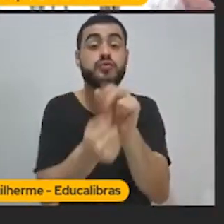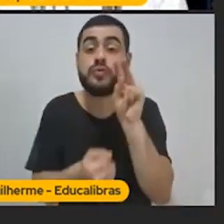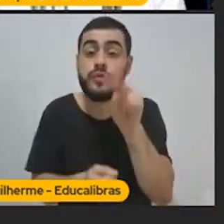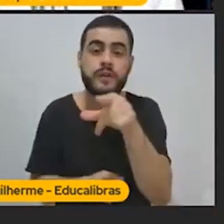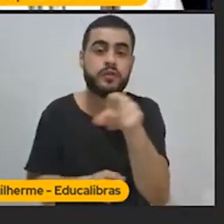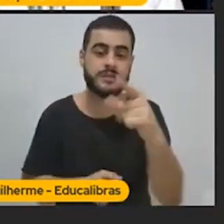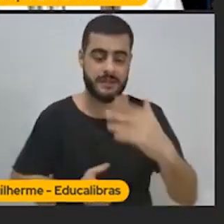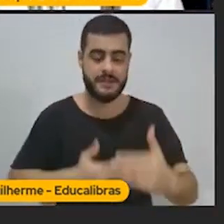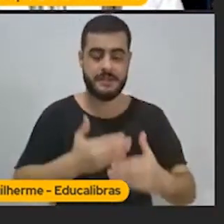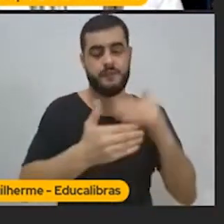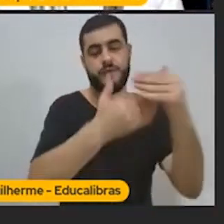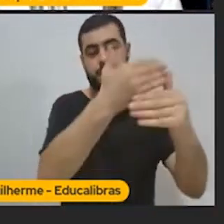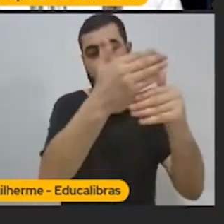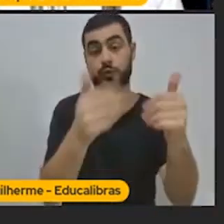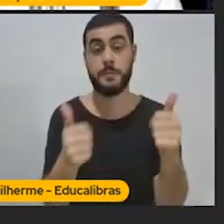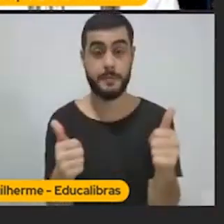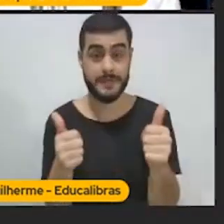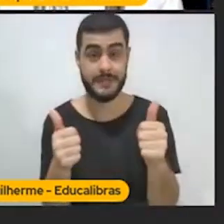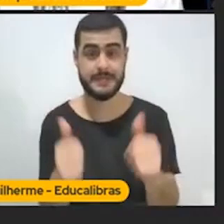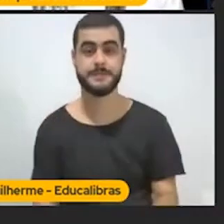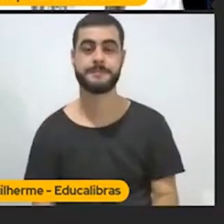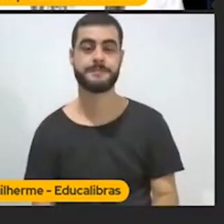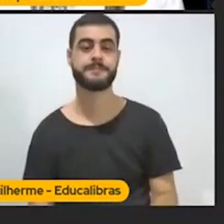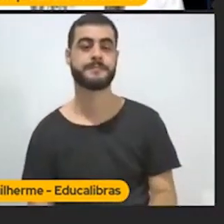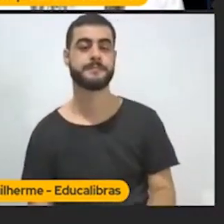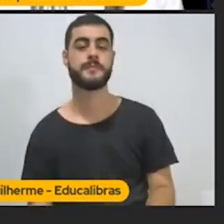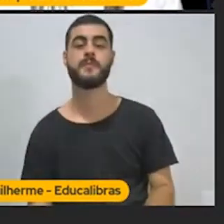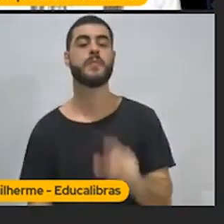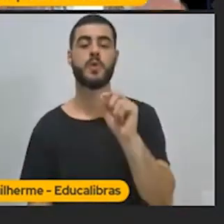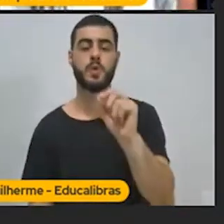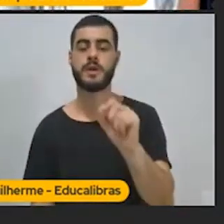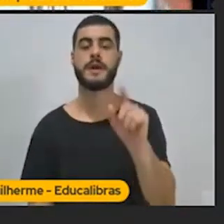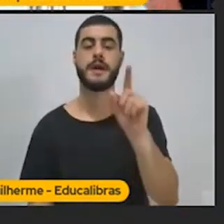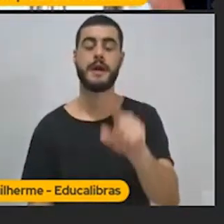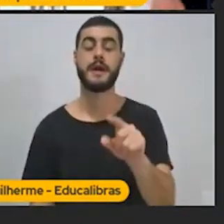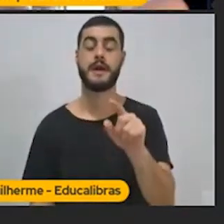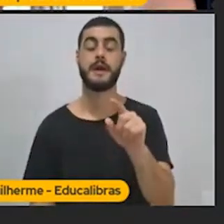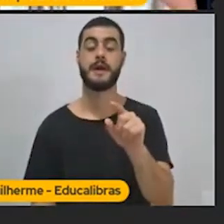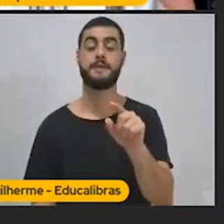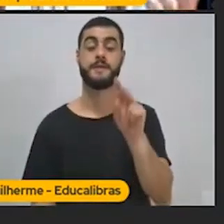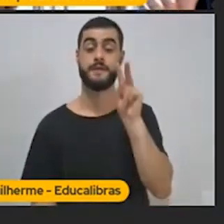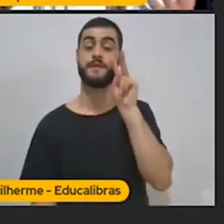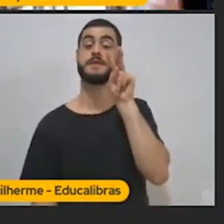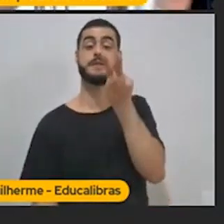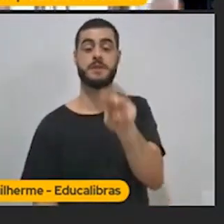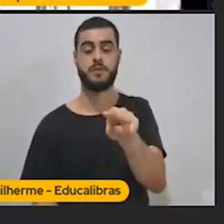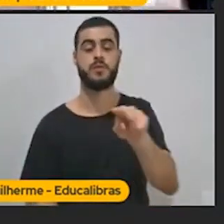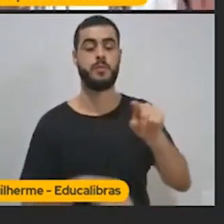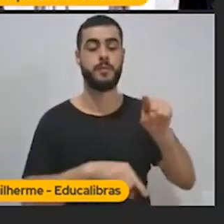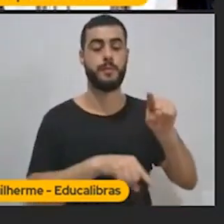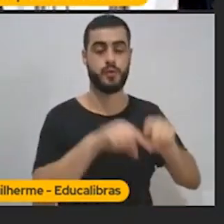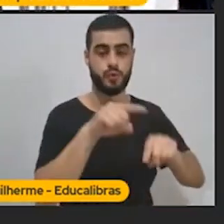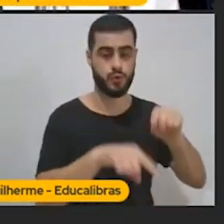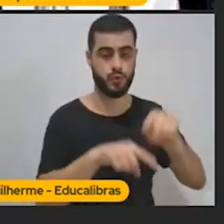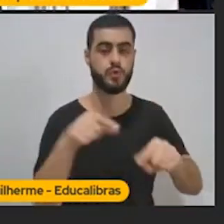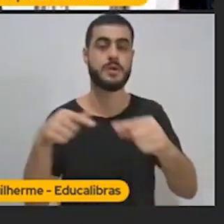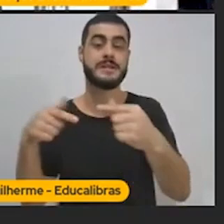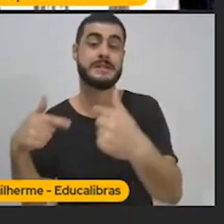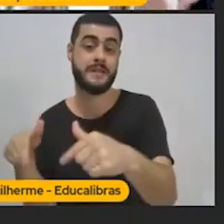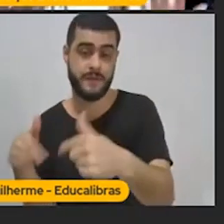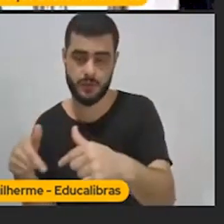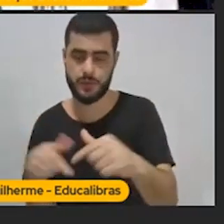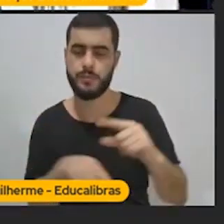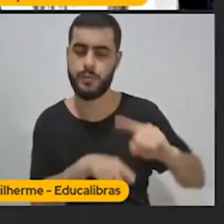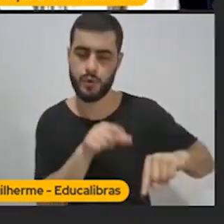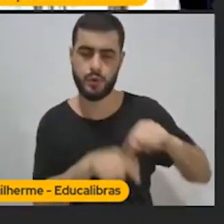Beleza? Isso aqui nada mais é que visão de produto ou serviço. Você tem uma ideia, uma habilidade. Primeiro, você tem uma habilidade e não sabe como